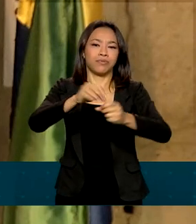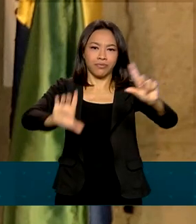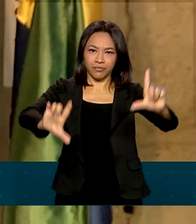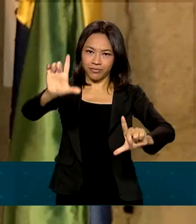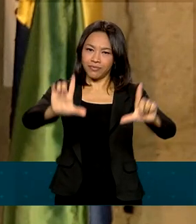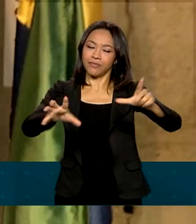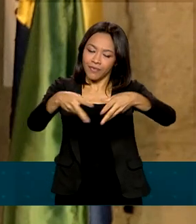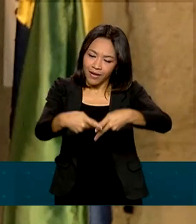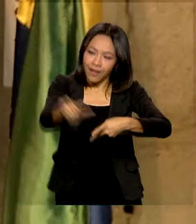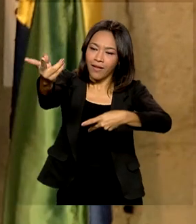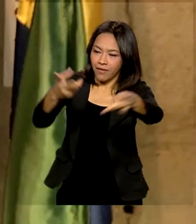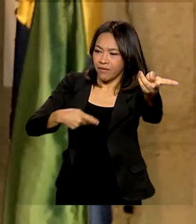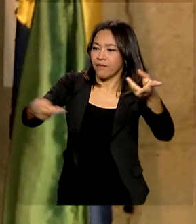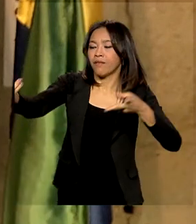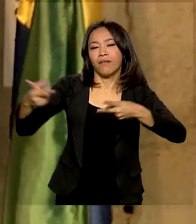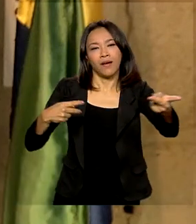isso para os pequenos municípios do Brasil.